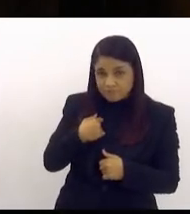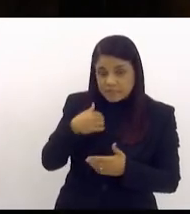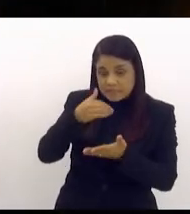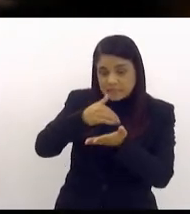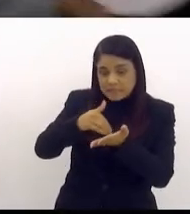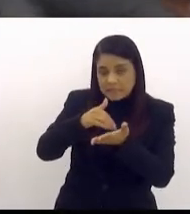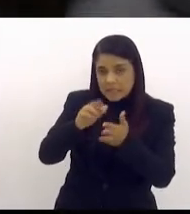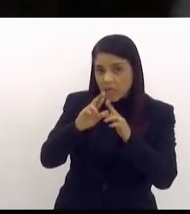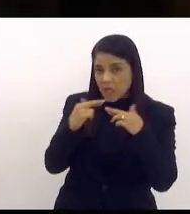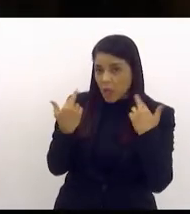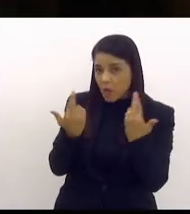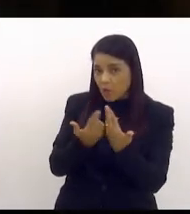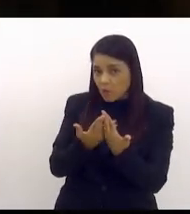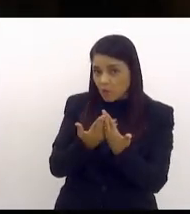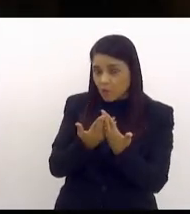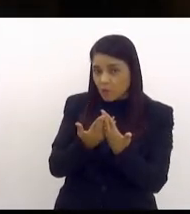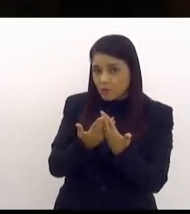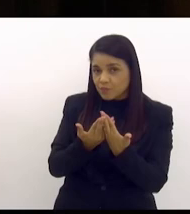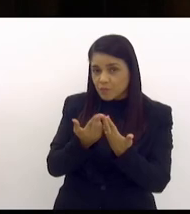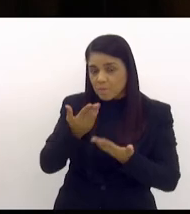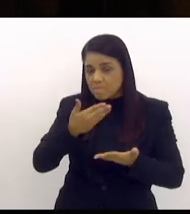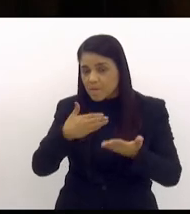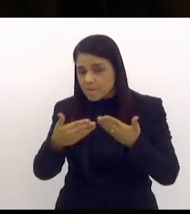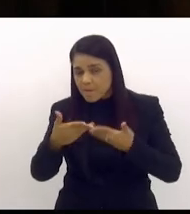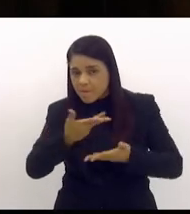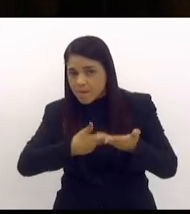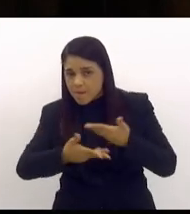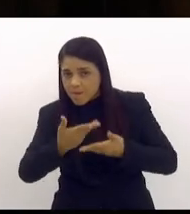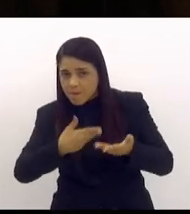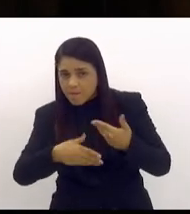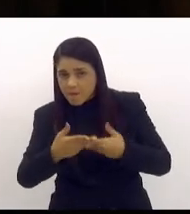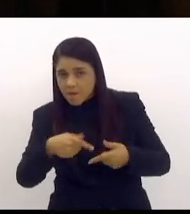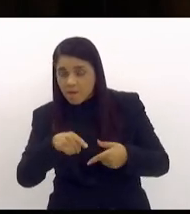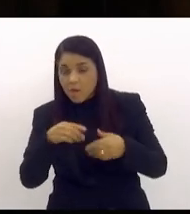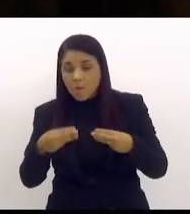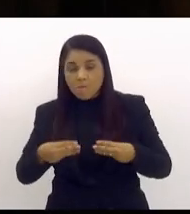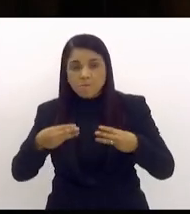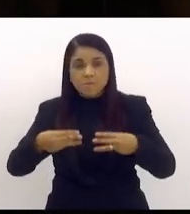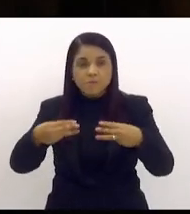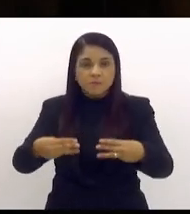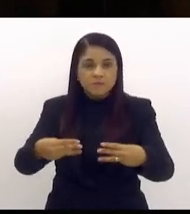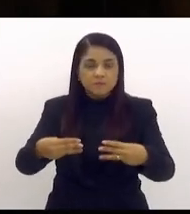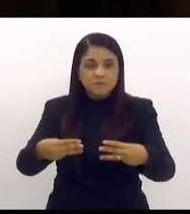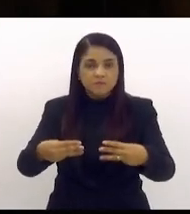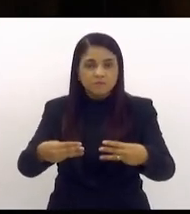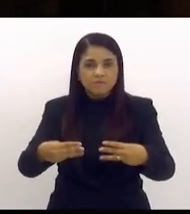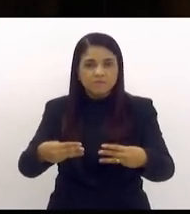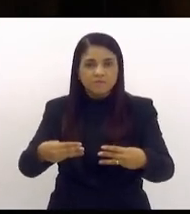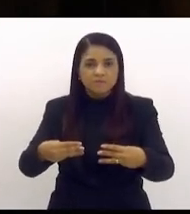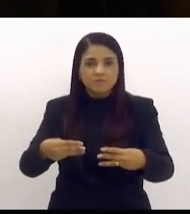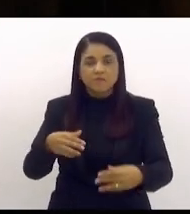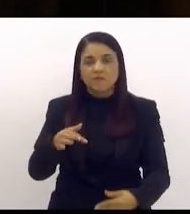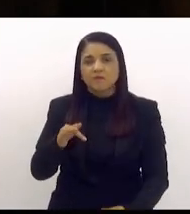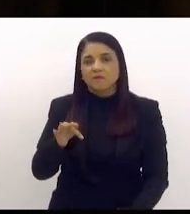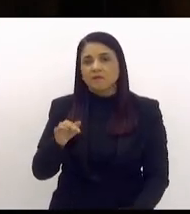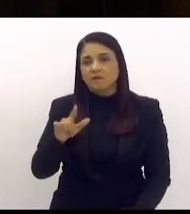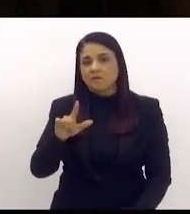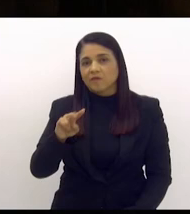secretários cuidando ao lado do ministro Flávio Dino